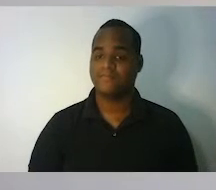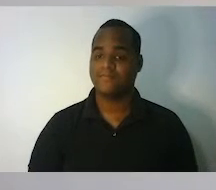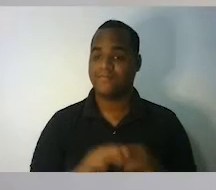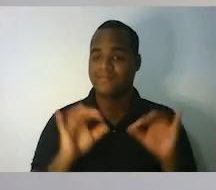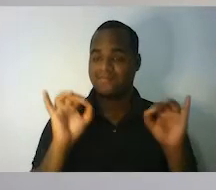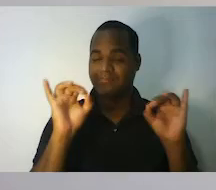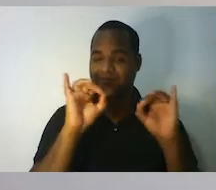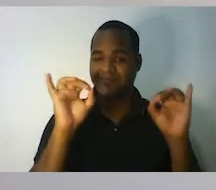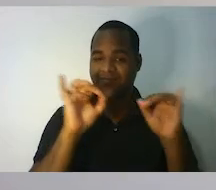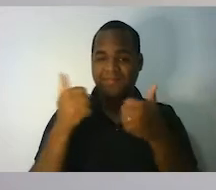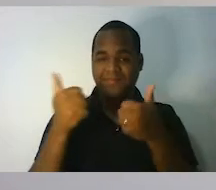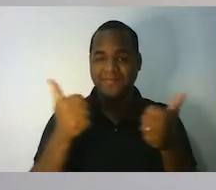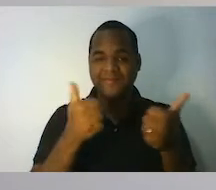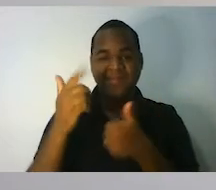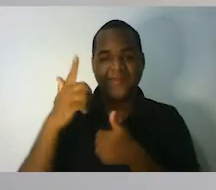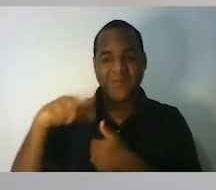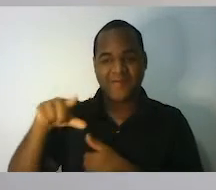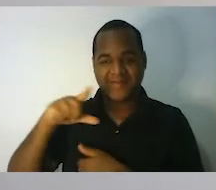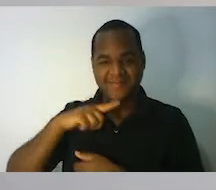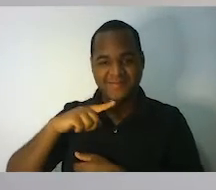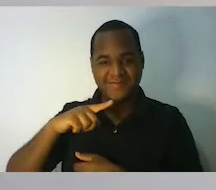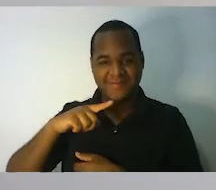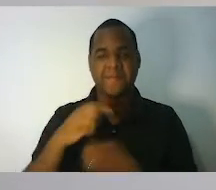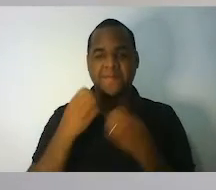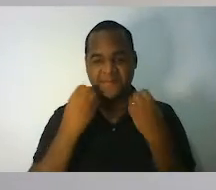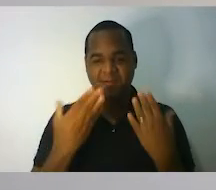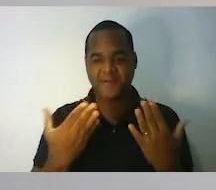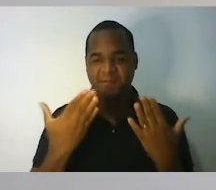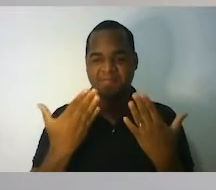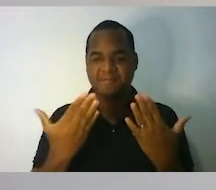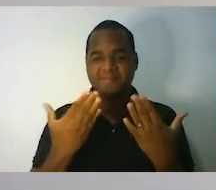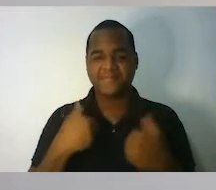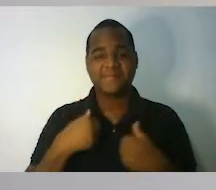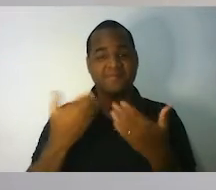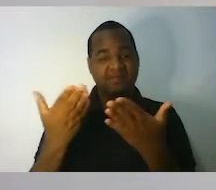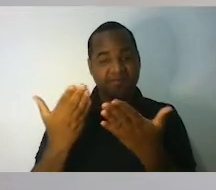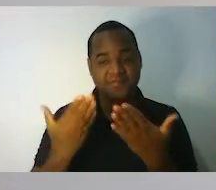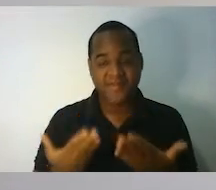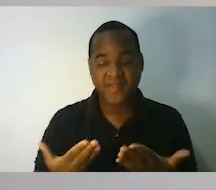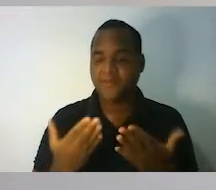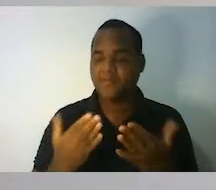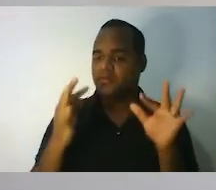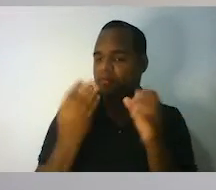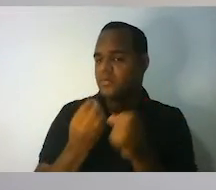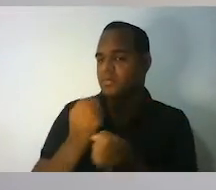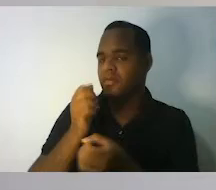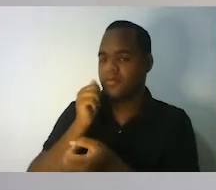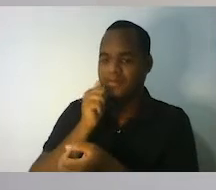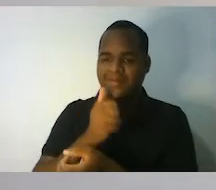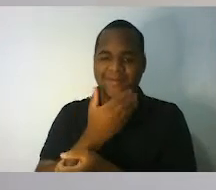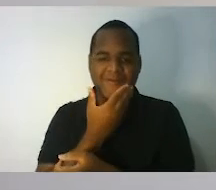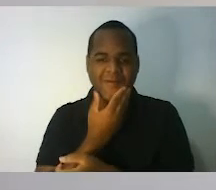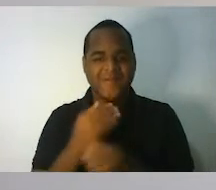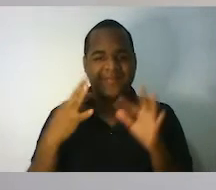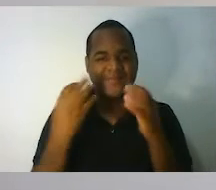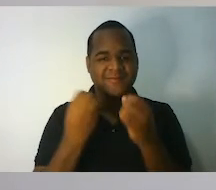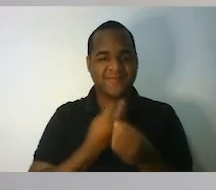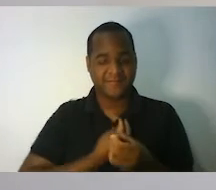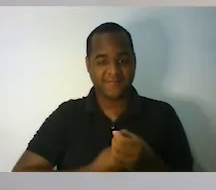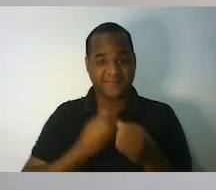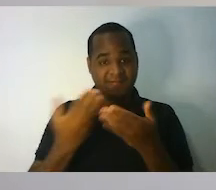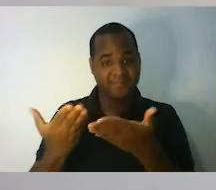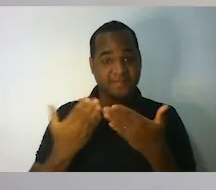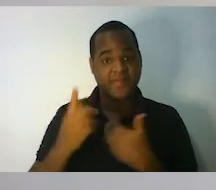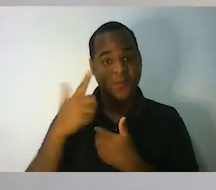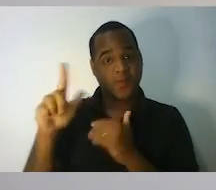Olha eu aqui outra vez! Sejam bem-vindos, sejam bem-vindas a